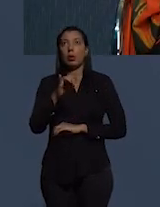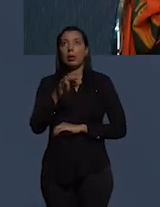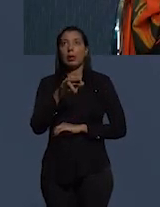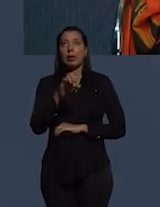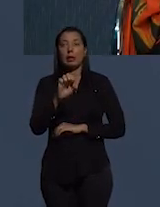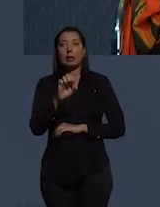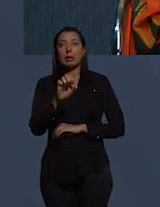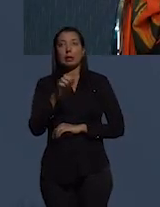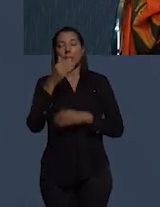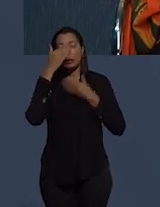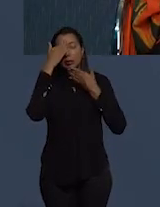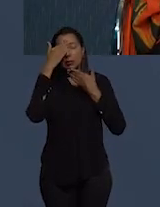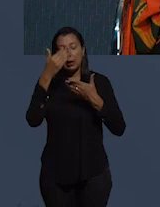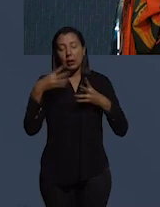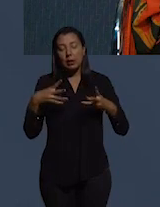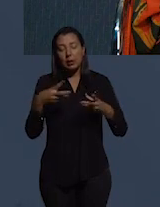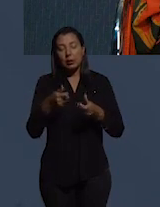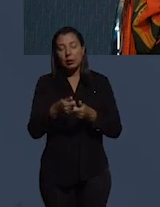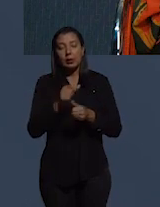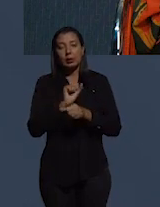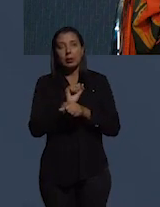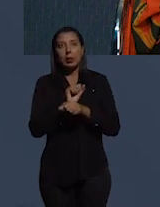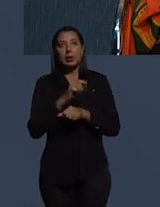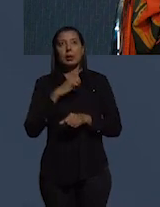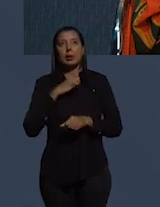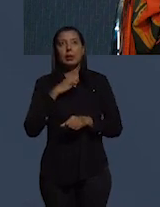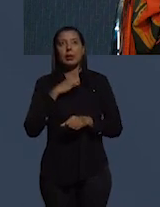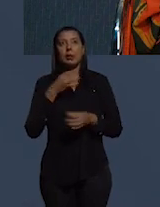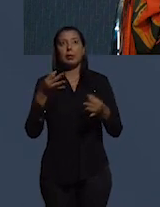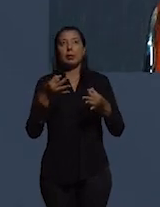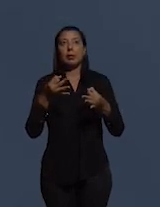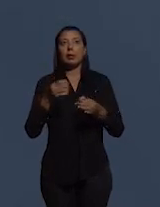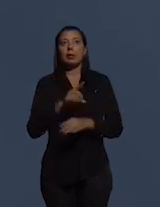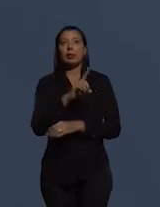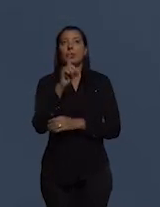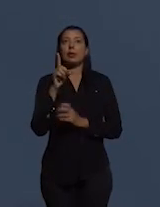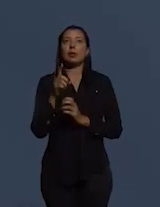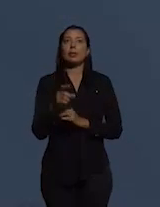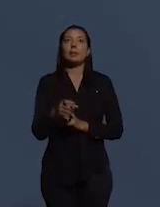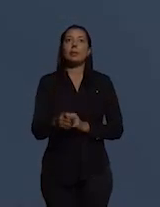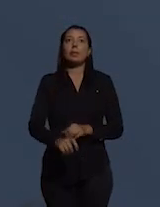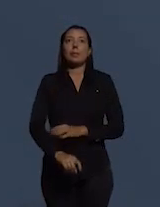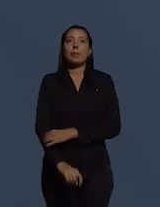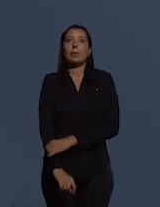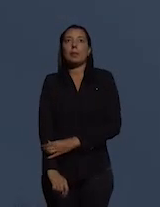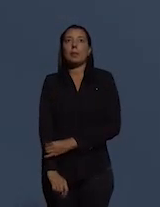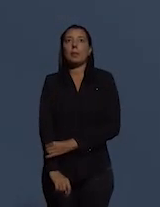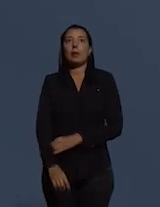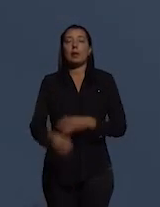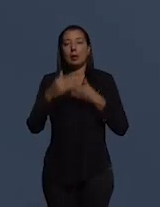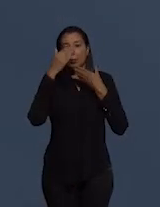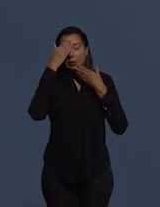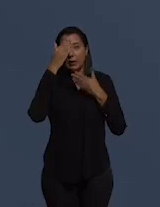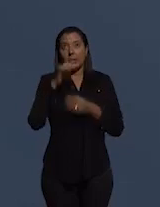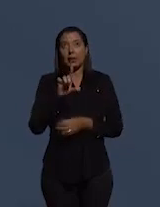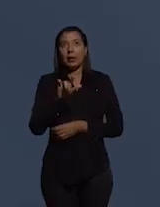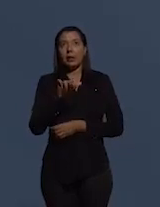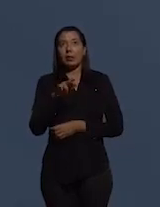obrigado a todos. Espero que tenham um excelente dia. Muito obrigada, Leonardo.